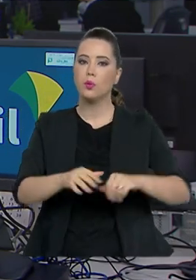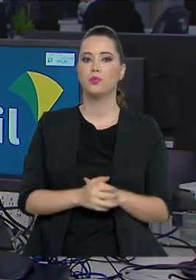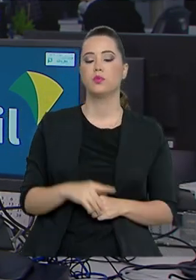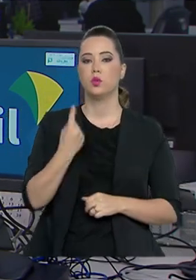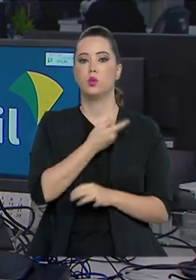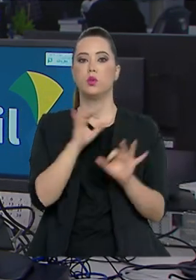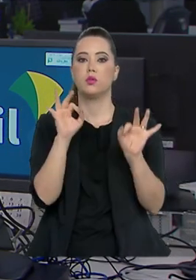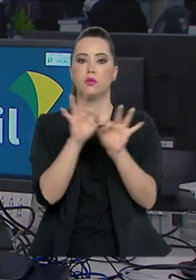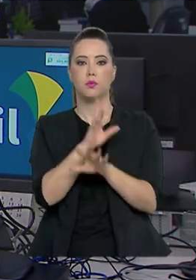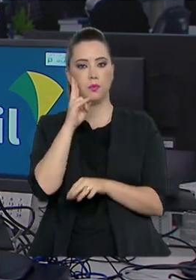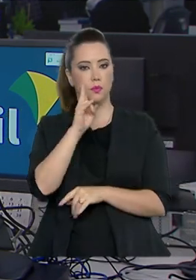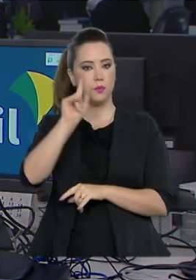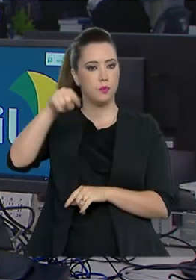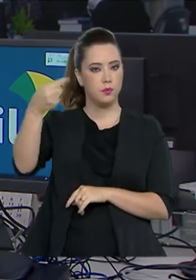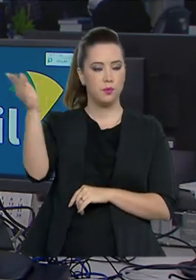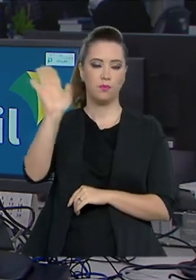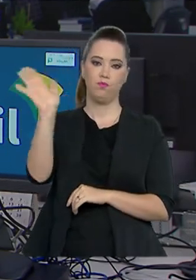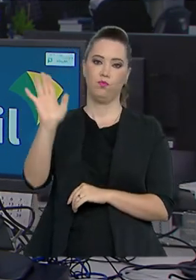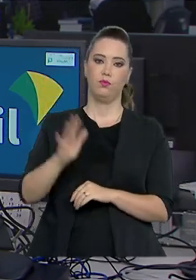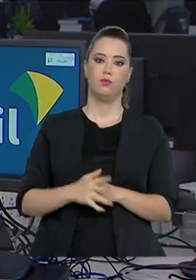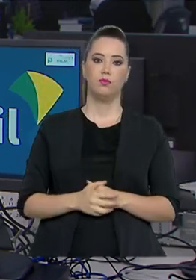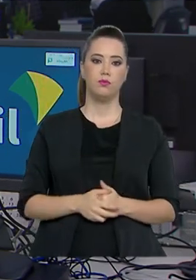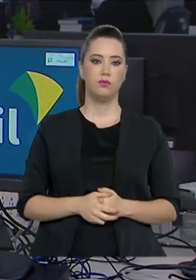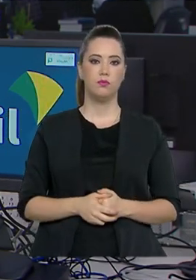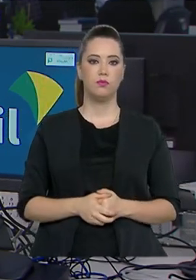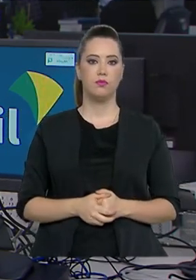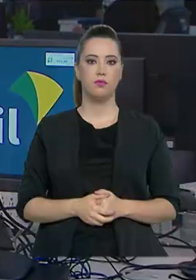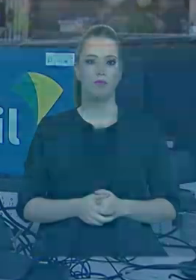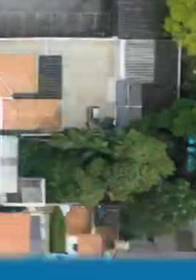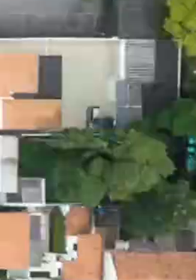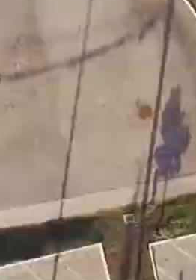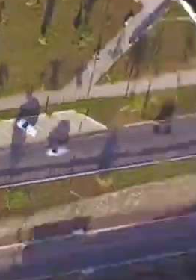agora fica por aqui. Nos vemos na próxima edição. Até lá!